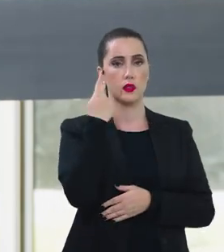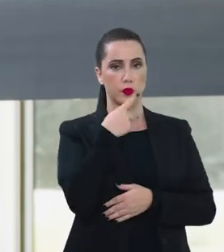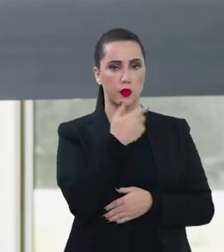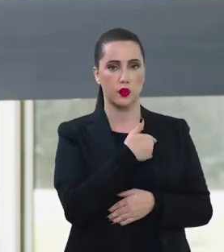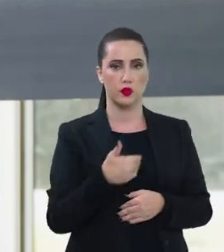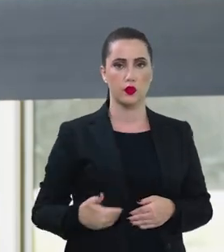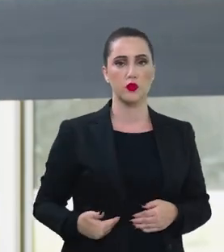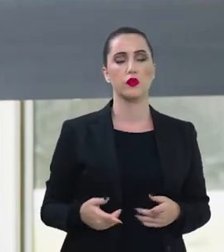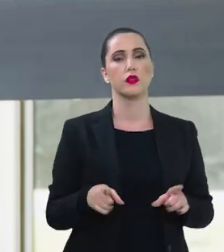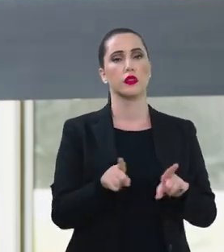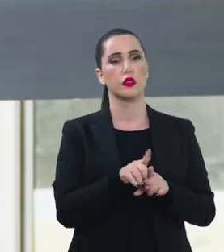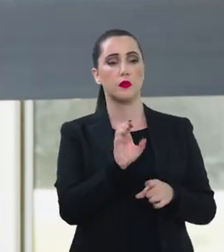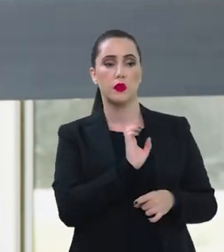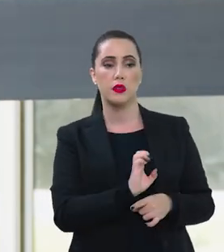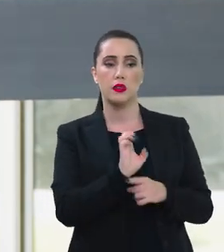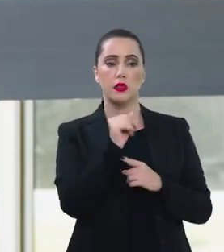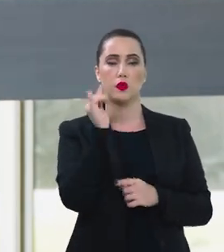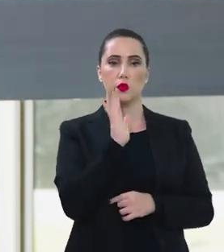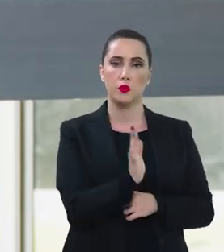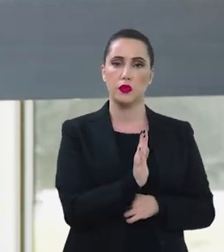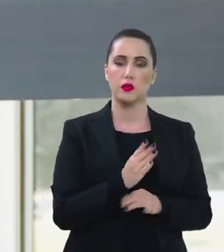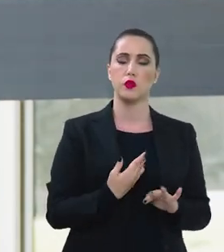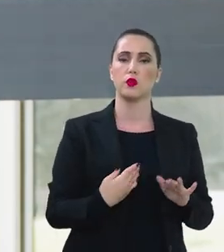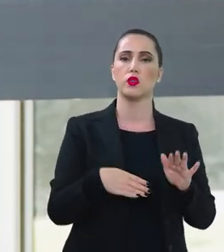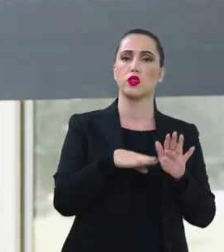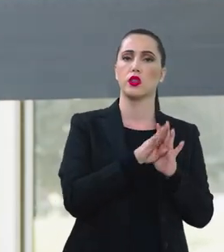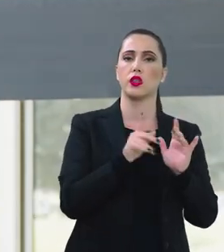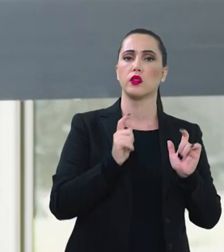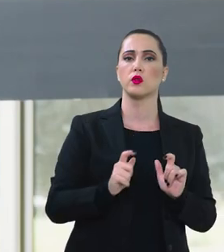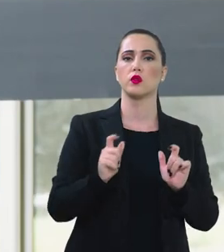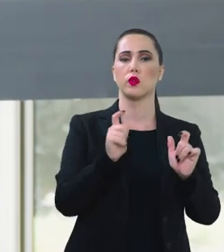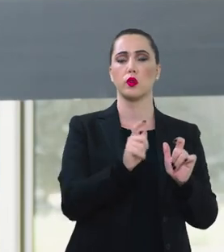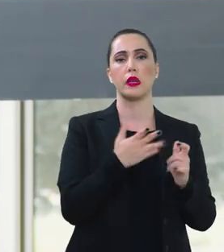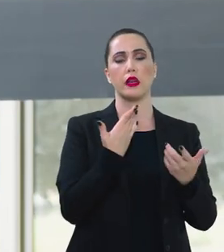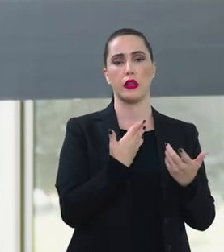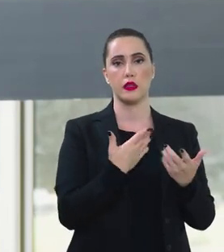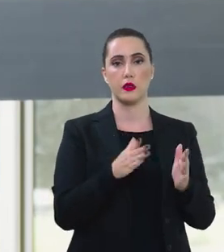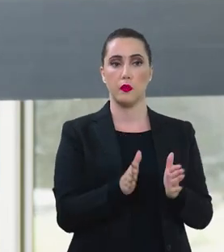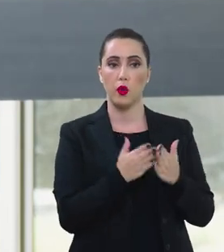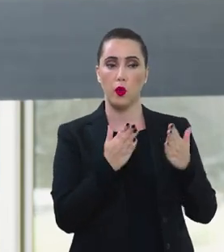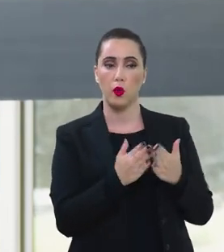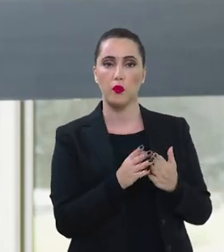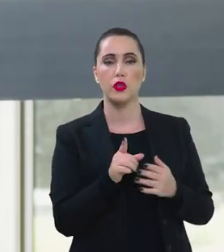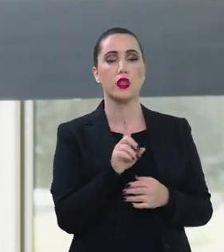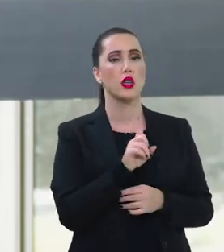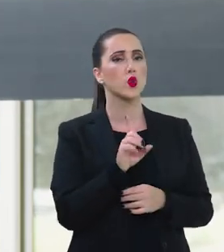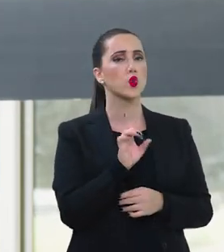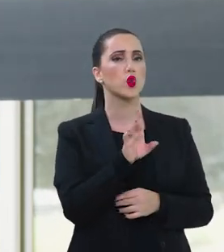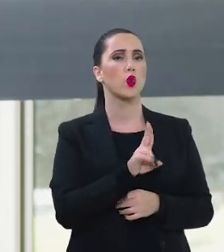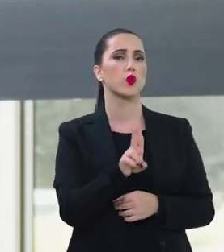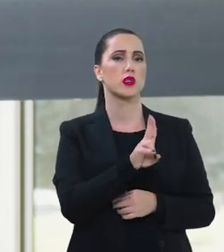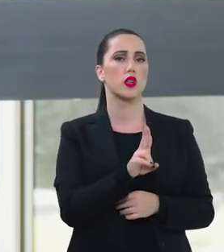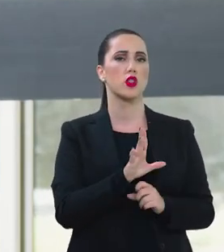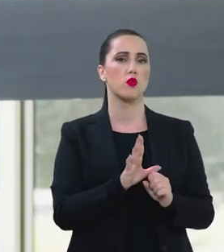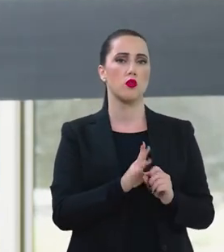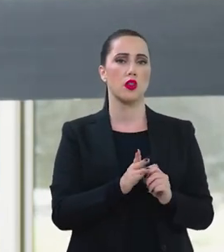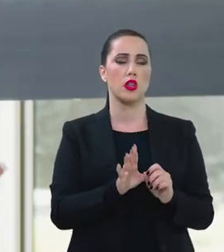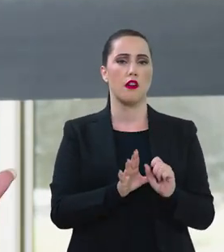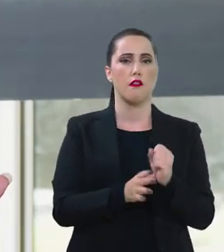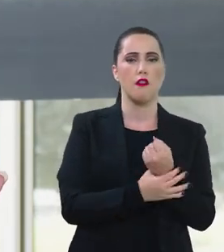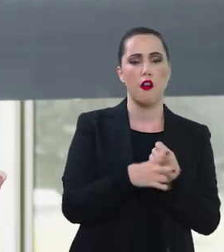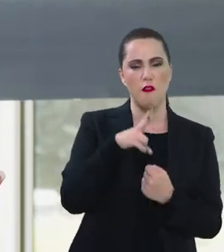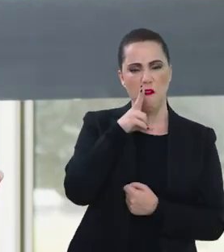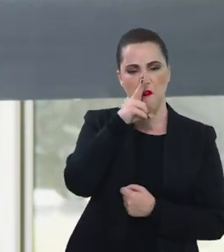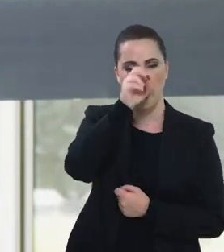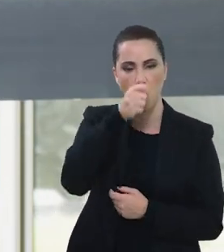públicas, através do Estado brasileiro, chegar nas periferias, não só por meio da força, mas também por meio